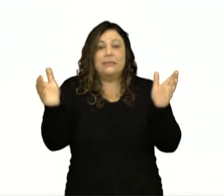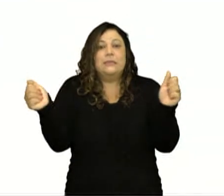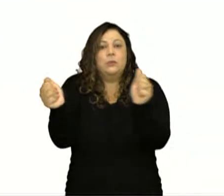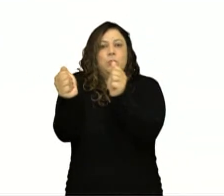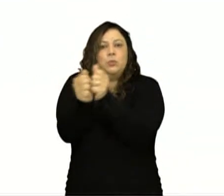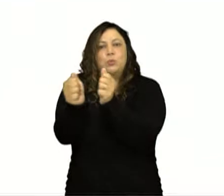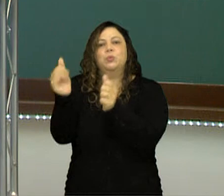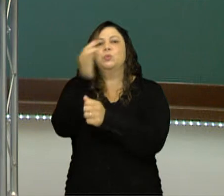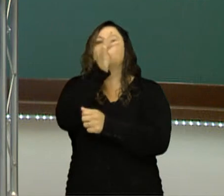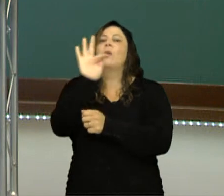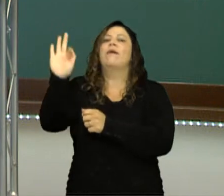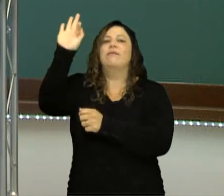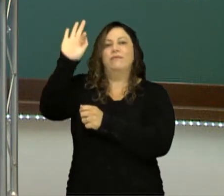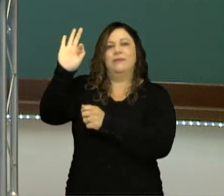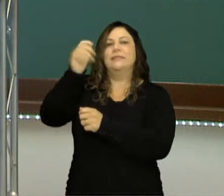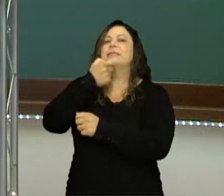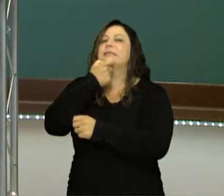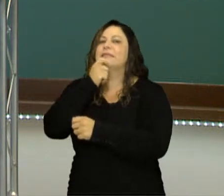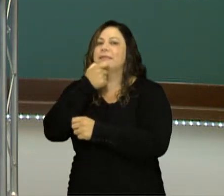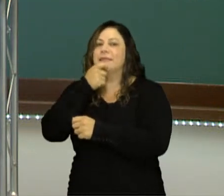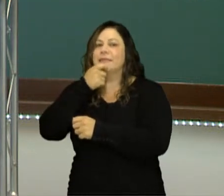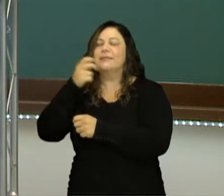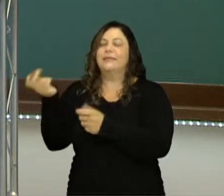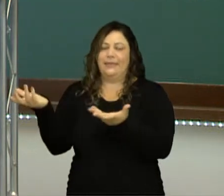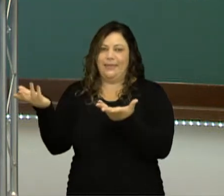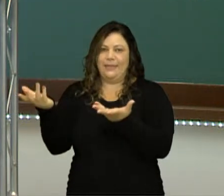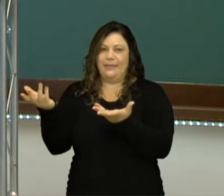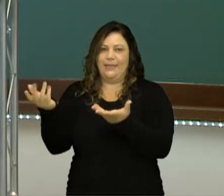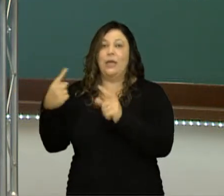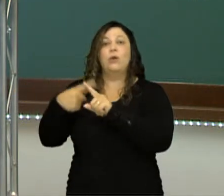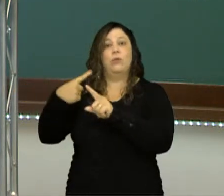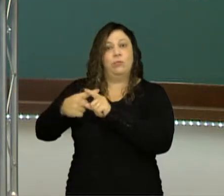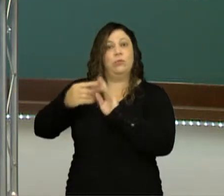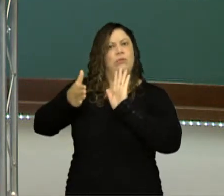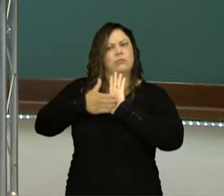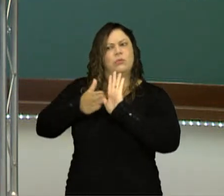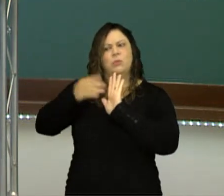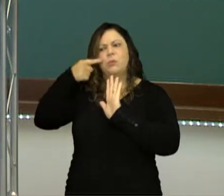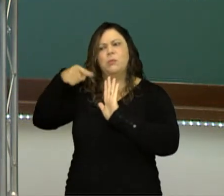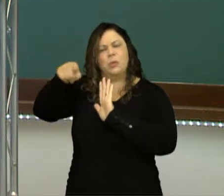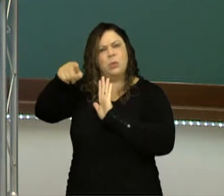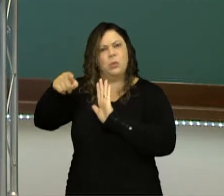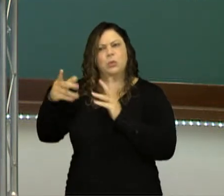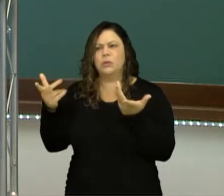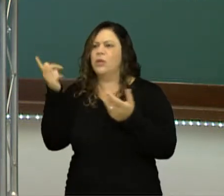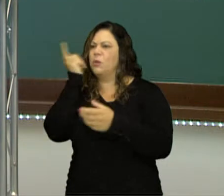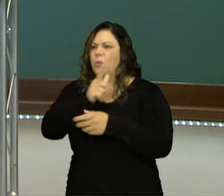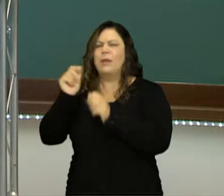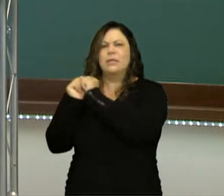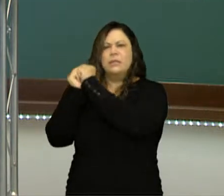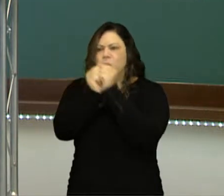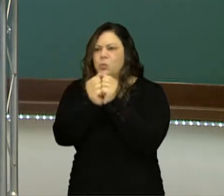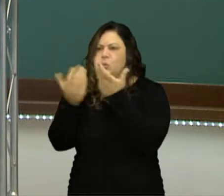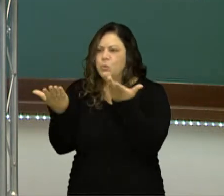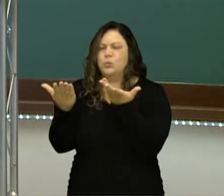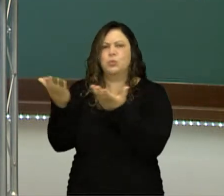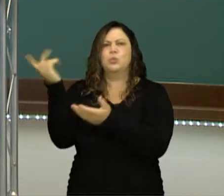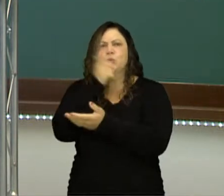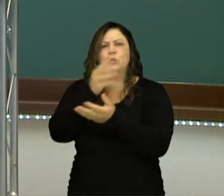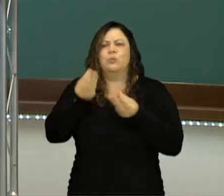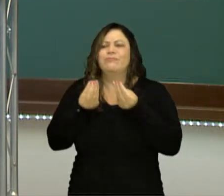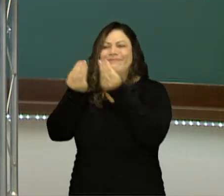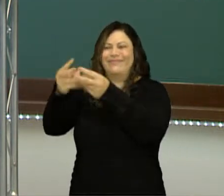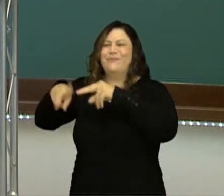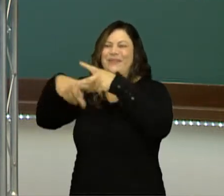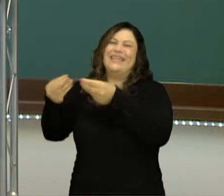e junto com a Inglaterra. Isso porque ela tinha promessas territoriais, promessas e indenizações caso entrassem. Mas isso não se